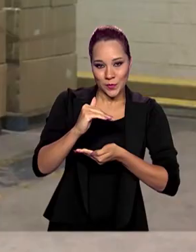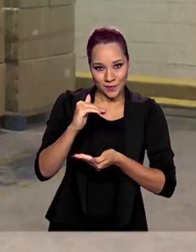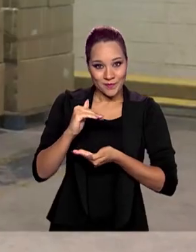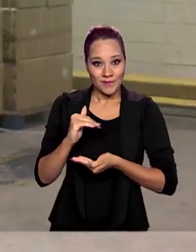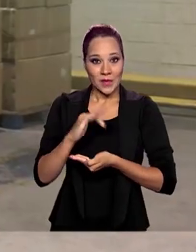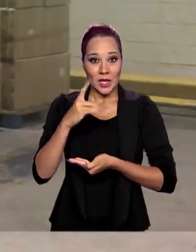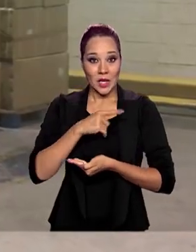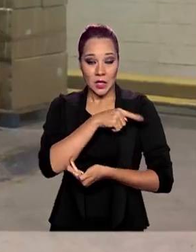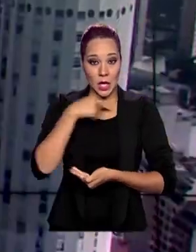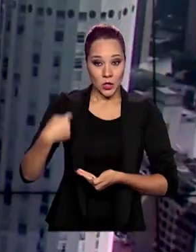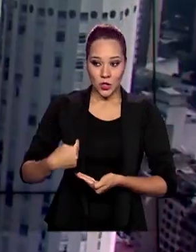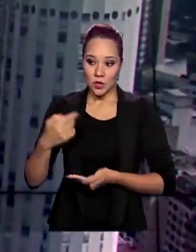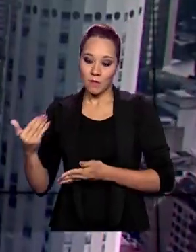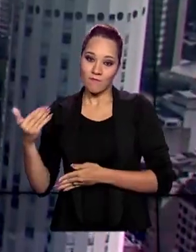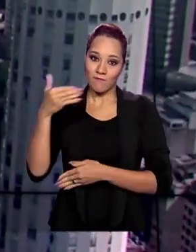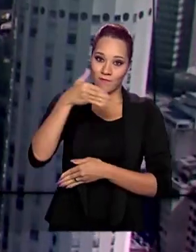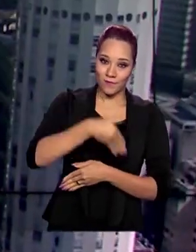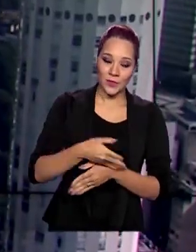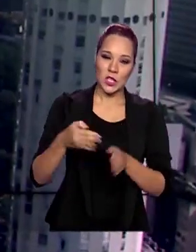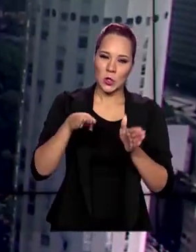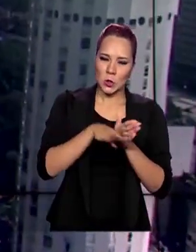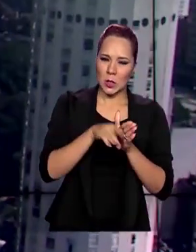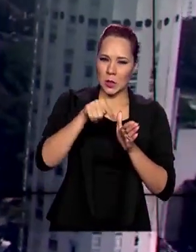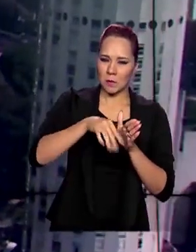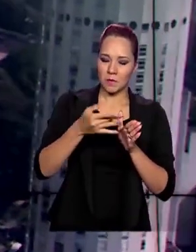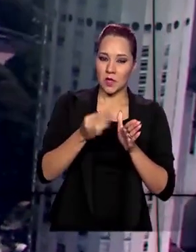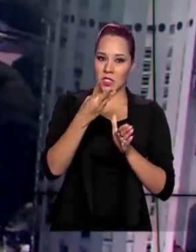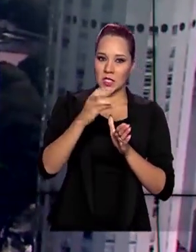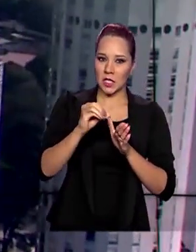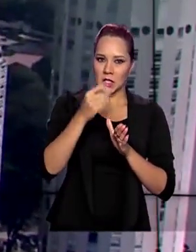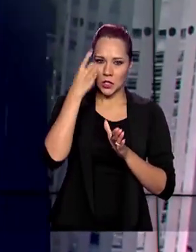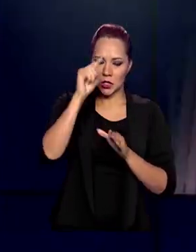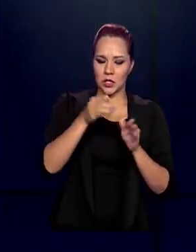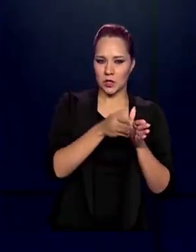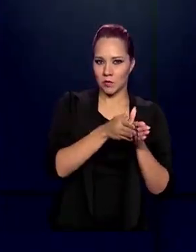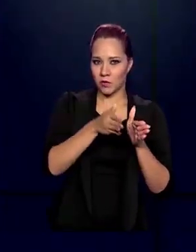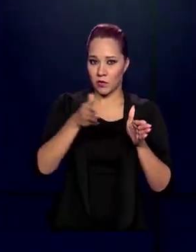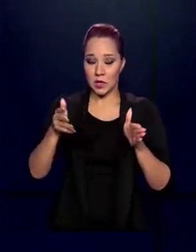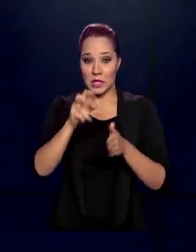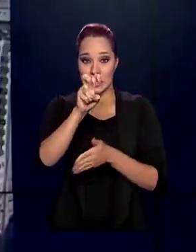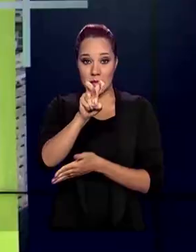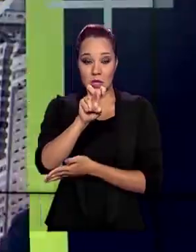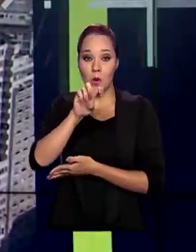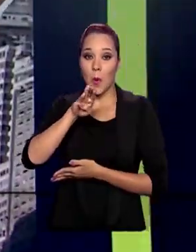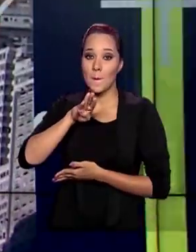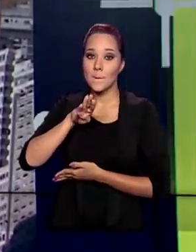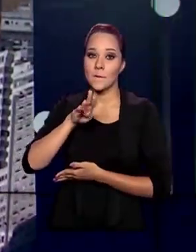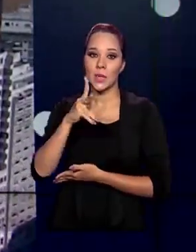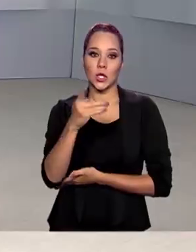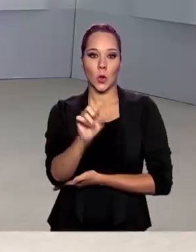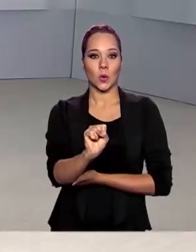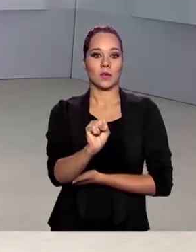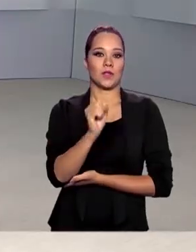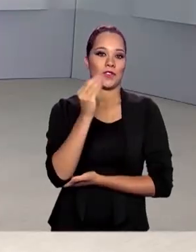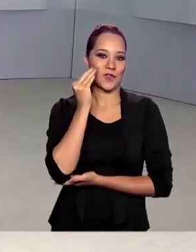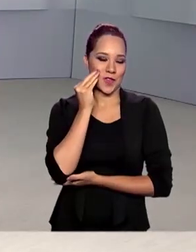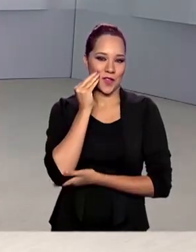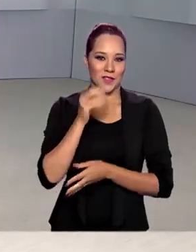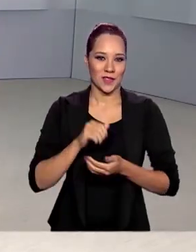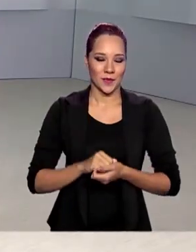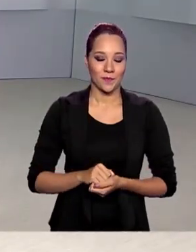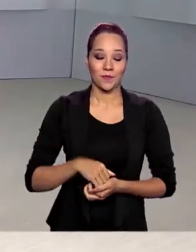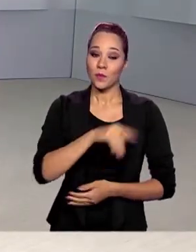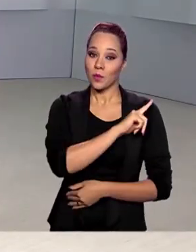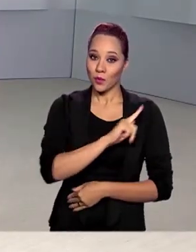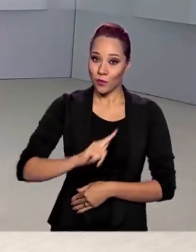devem chegar ao Brasil ao longo dos próximos 30 dias, totalizando 5 milhões de testes. E o governo